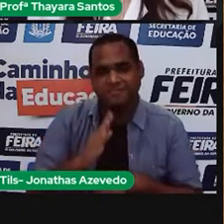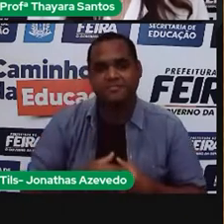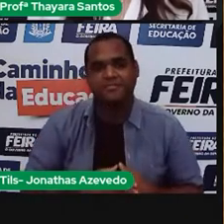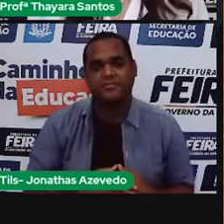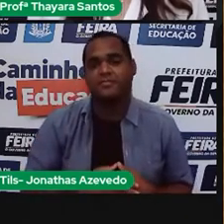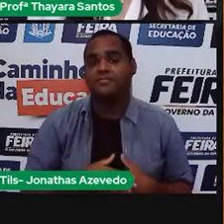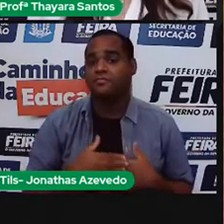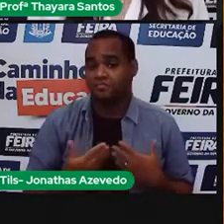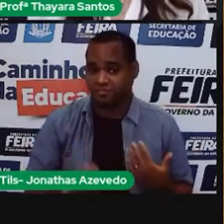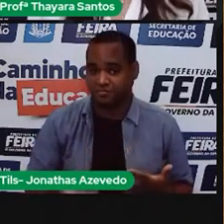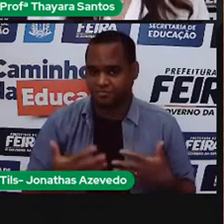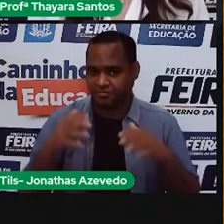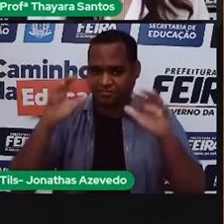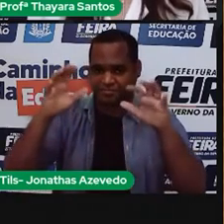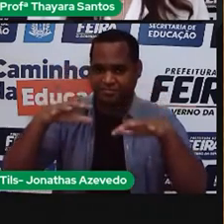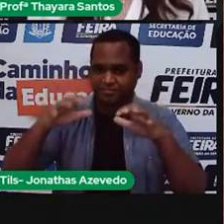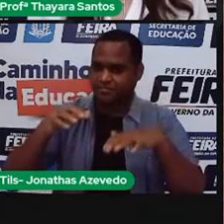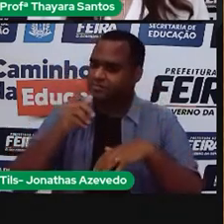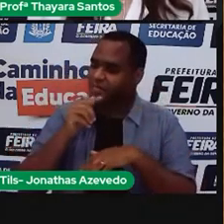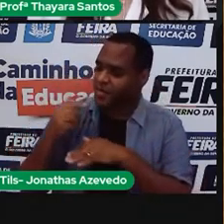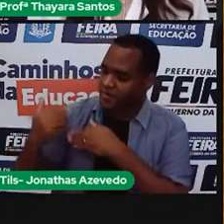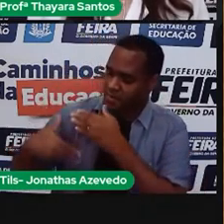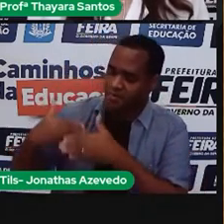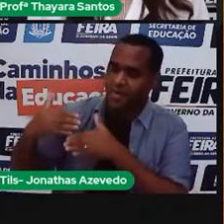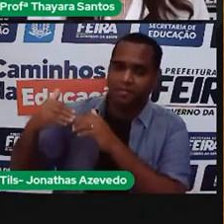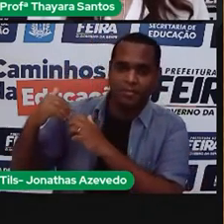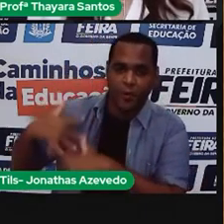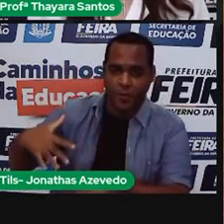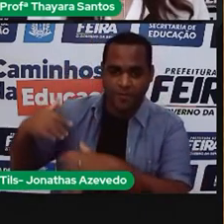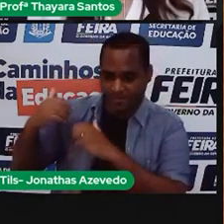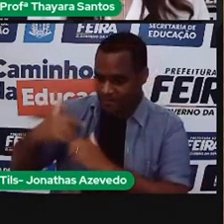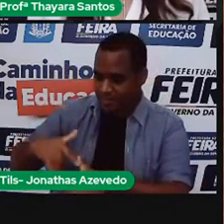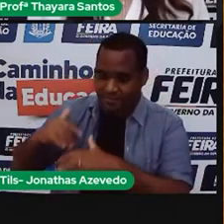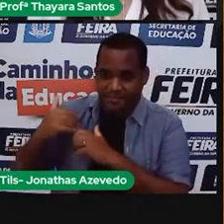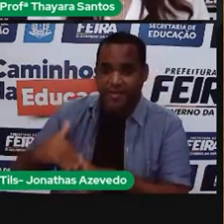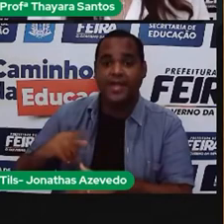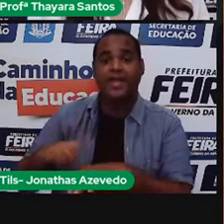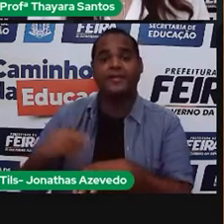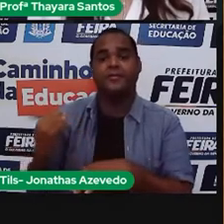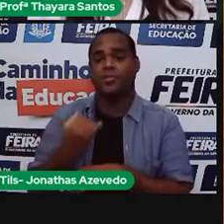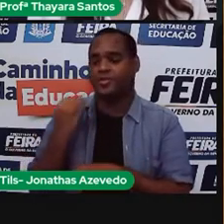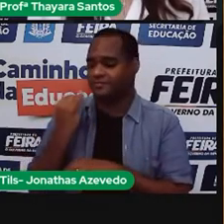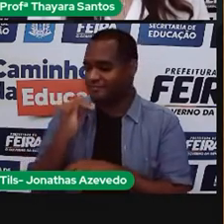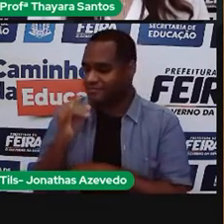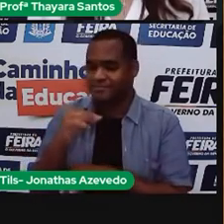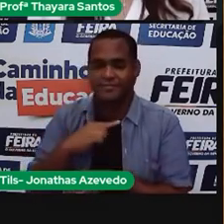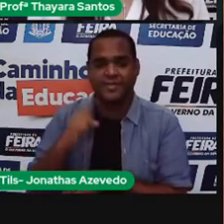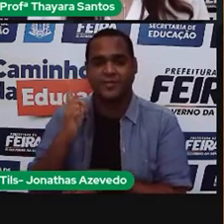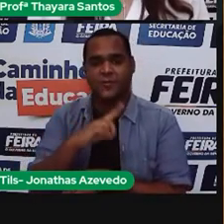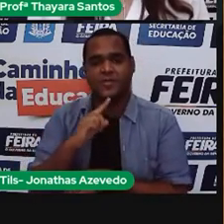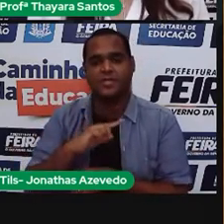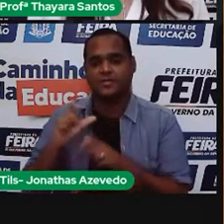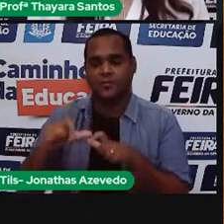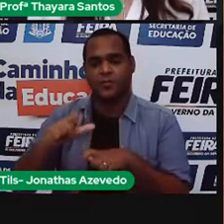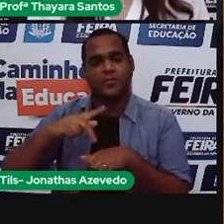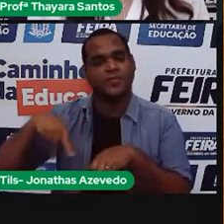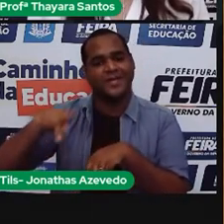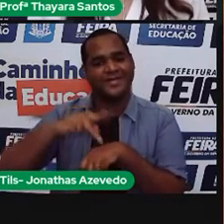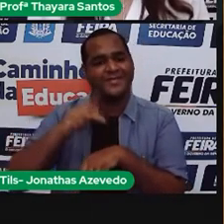Durante o período chuvoso, a energia gerada pelas hidrelétricas é suficiente para abastecer grande parte do país.